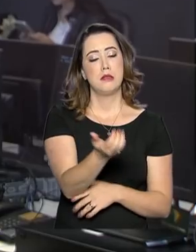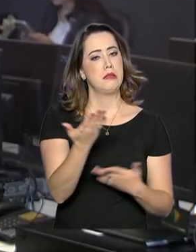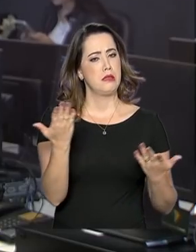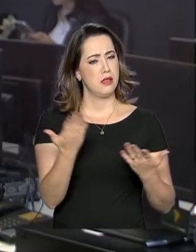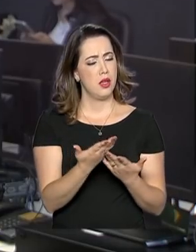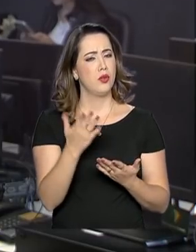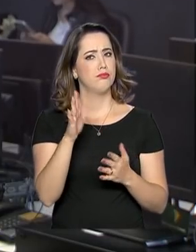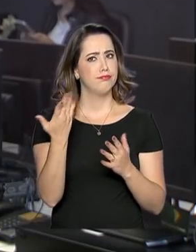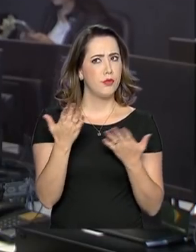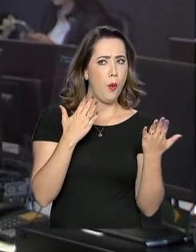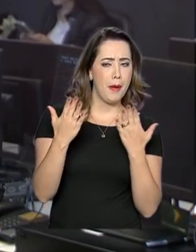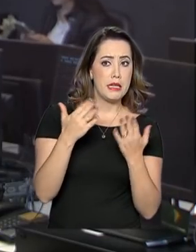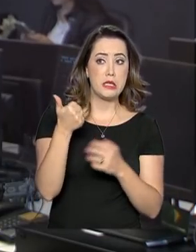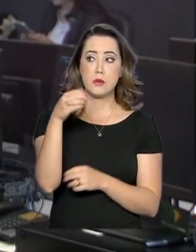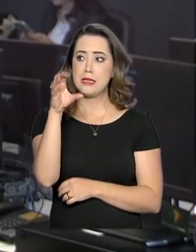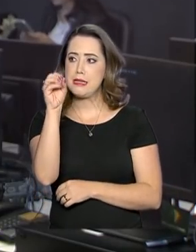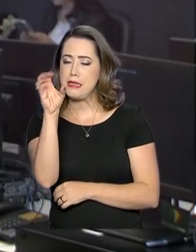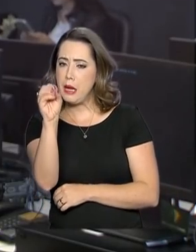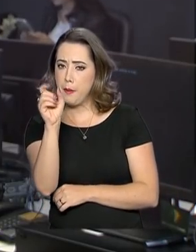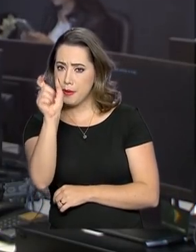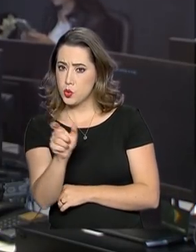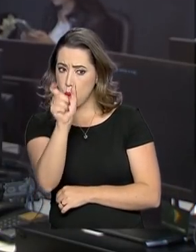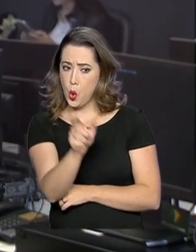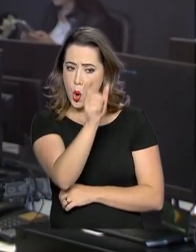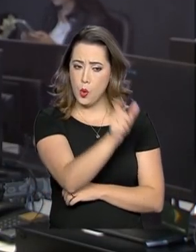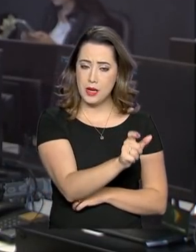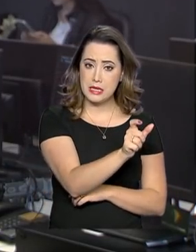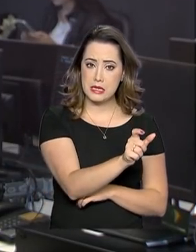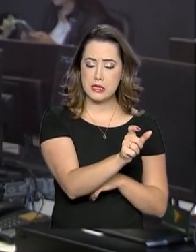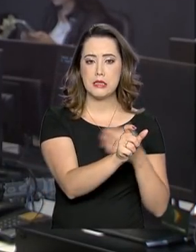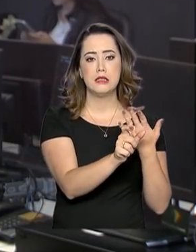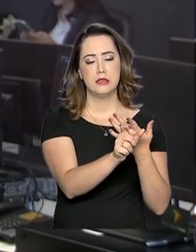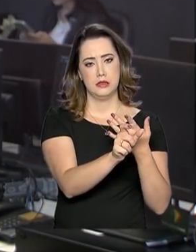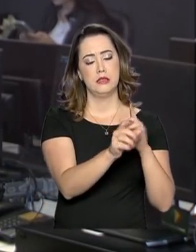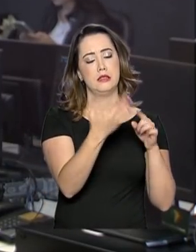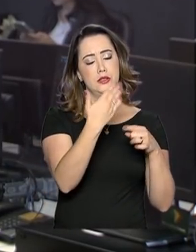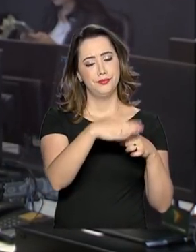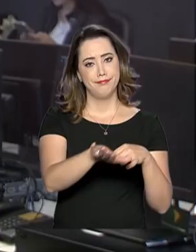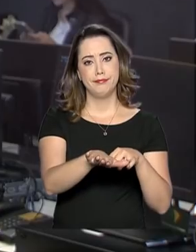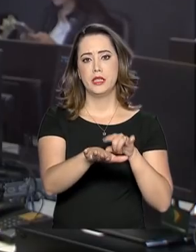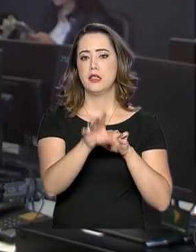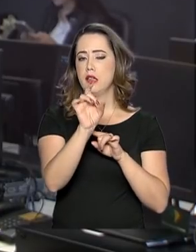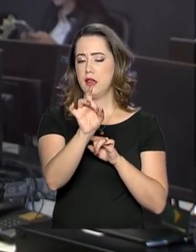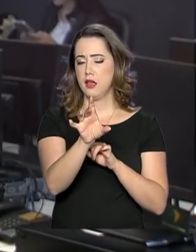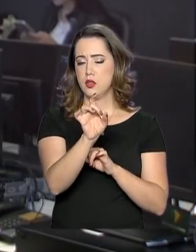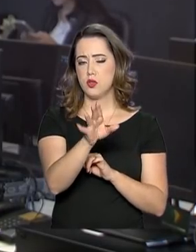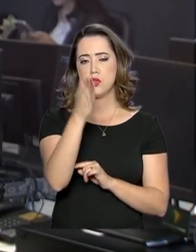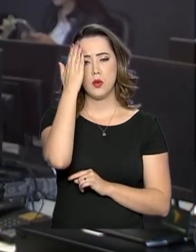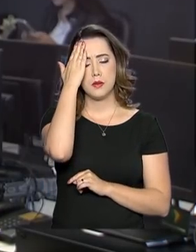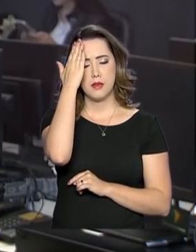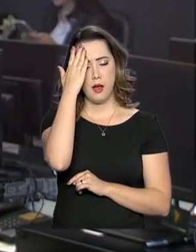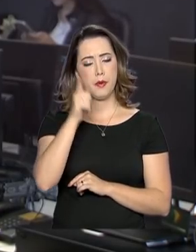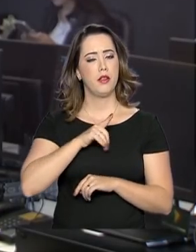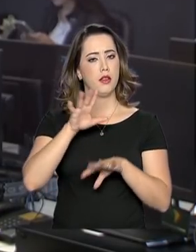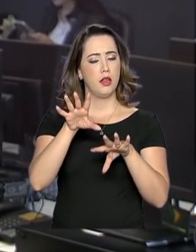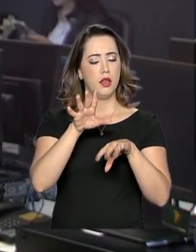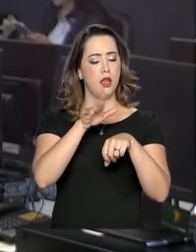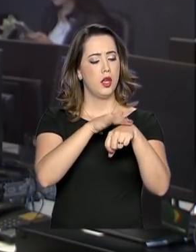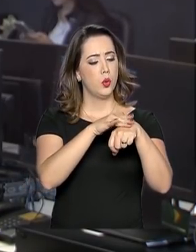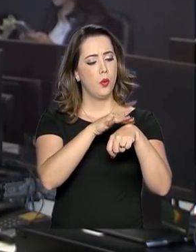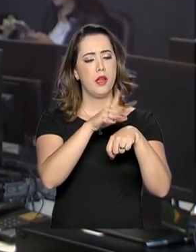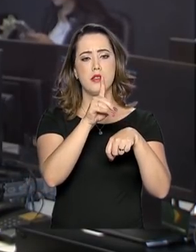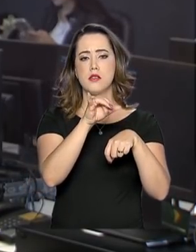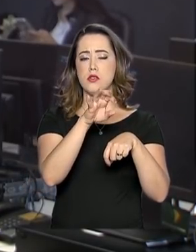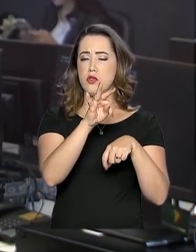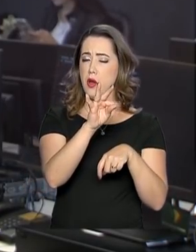cada 100 pessoas no país são diabéticos, mas apenas metade sabe disso. Isso porque o tipo mais comum de diabetes